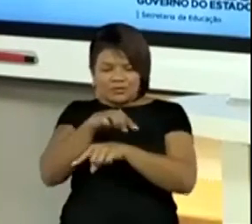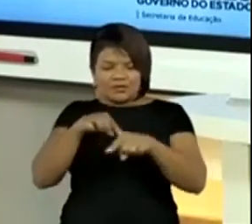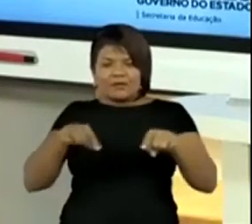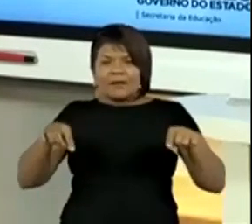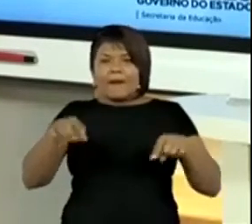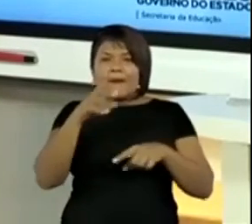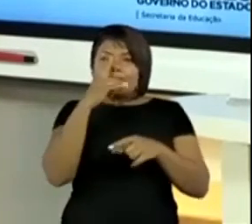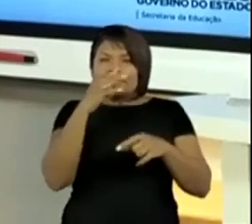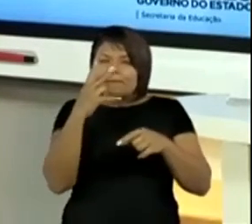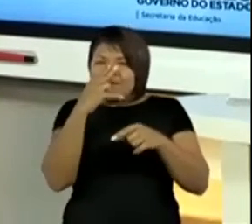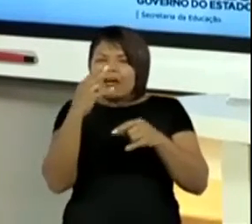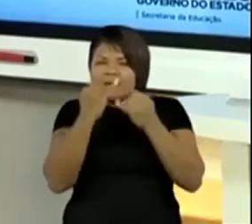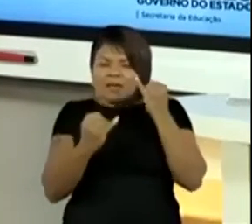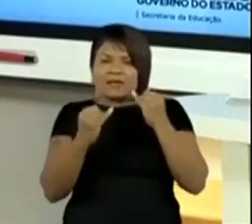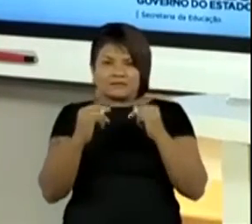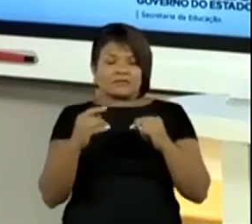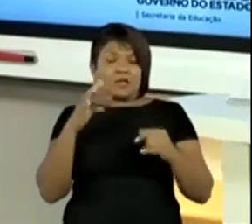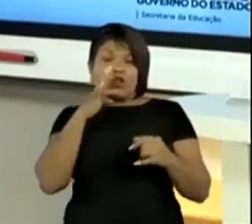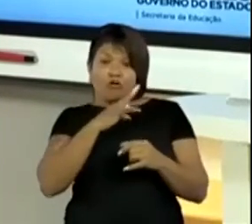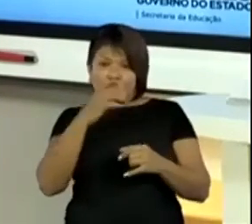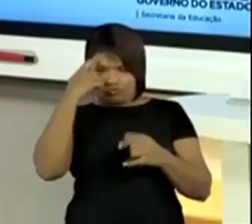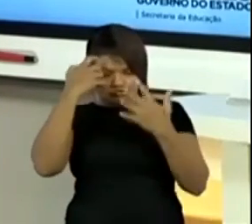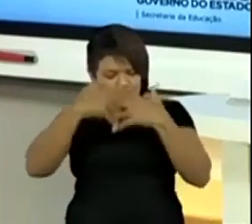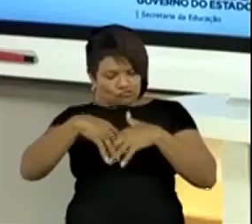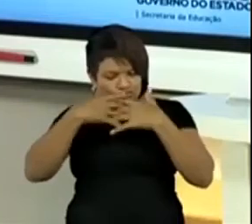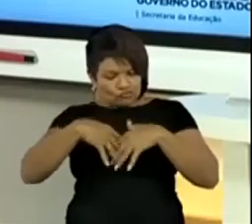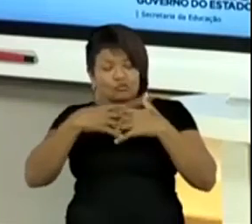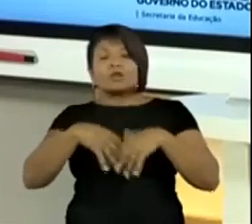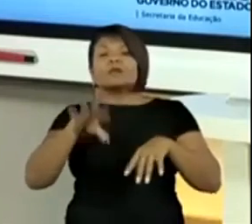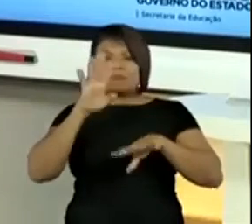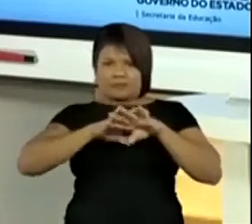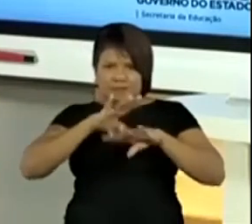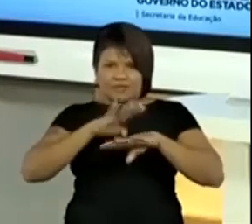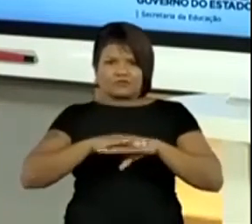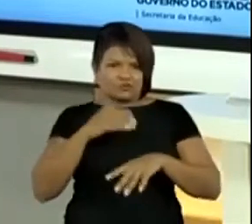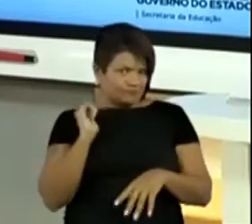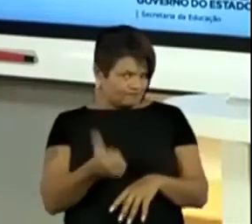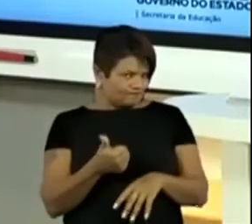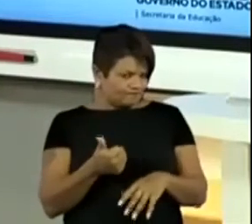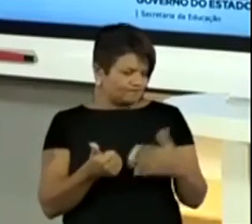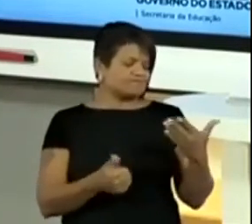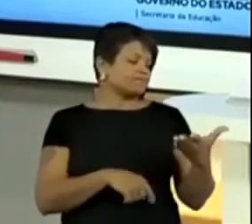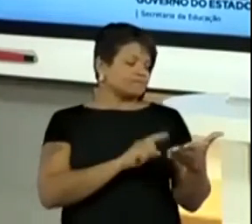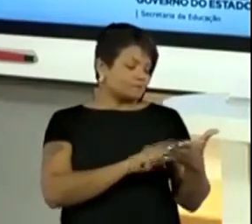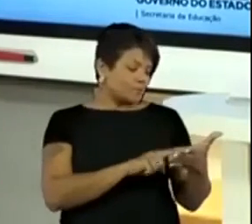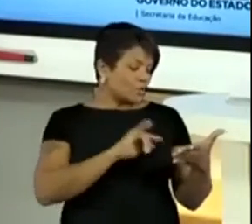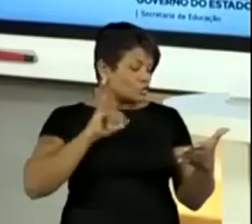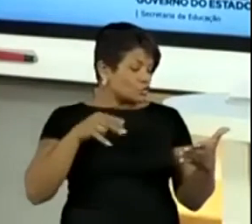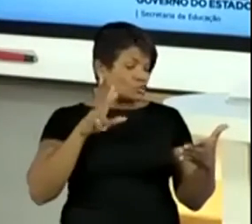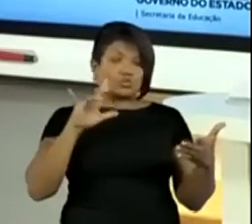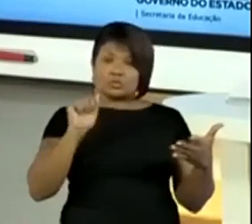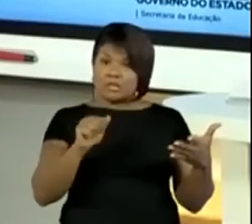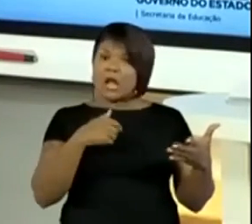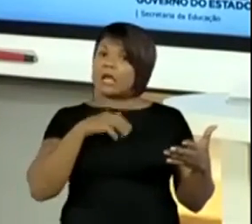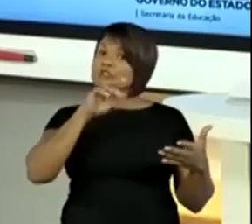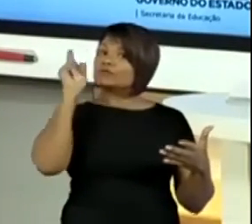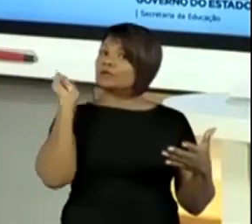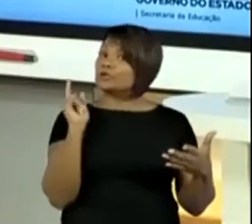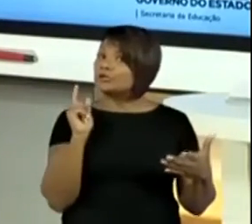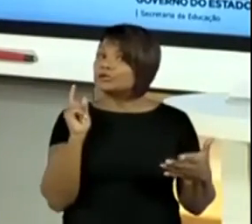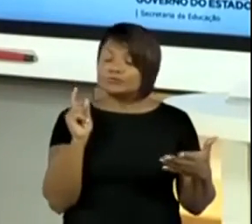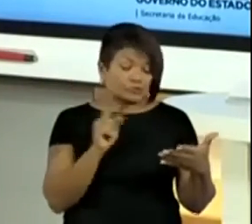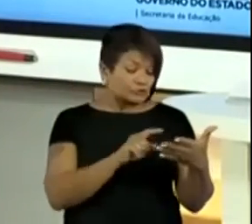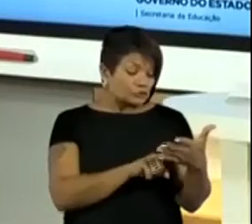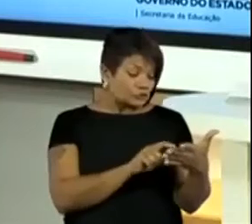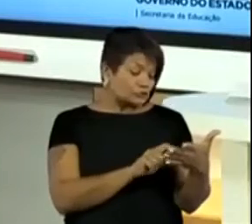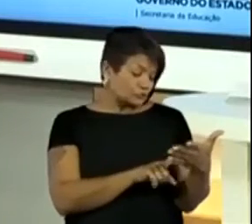raciocínio lógico e a matemática, né? Que dá para a gente estar utilizando. A Júlia. Que jogo diferente, nunca tinha